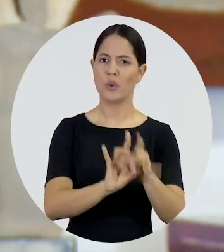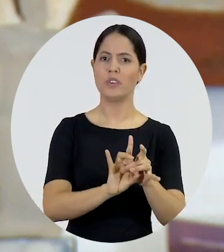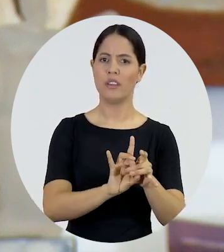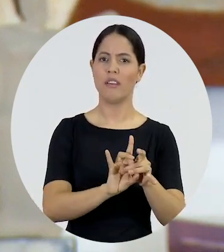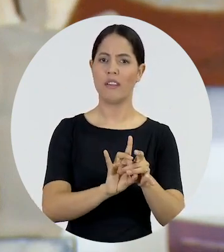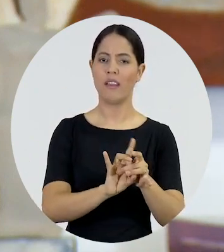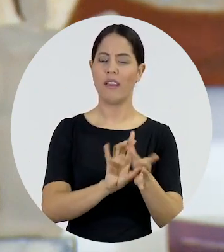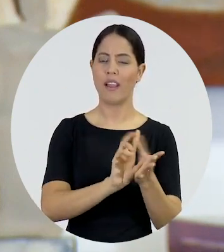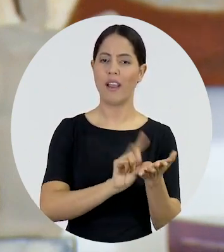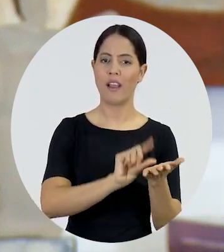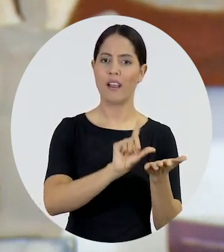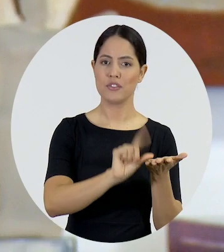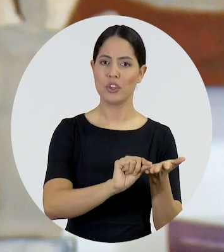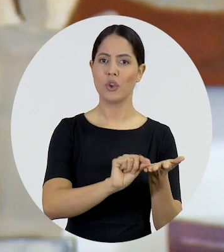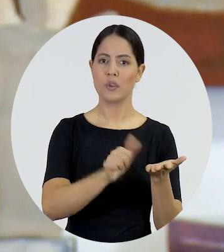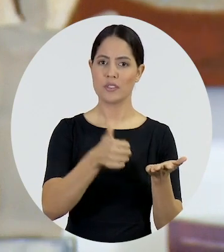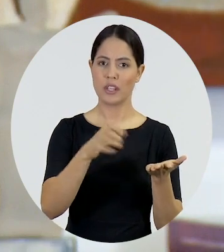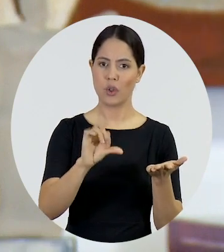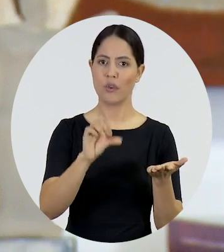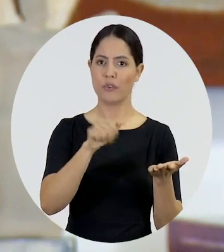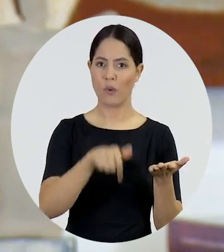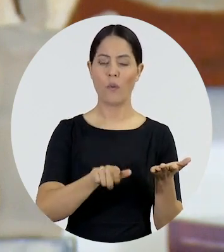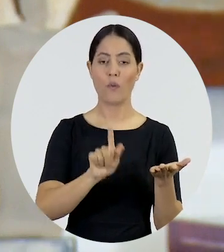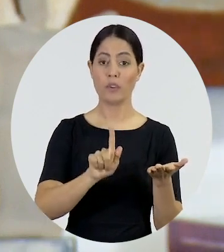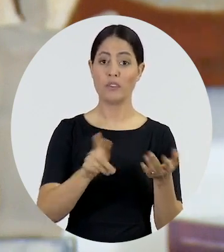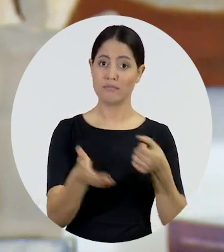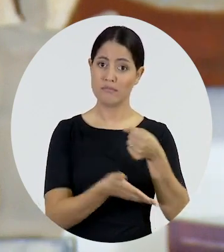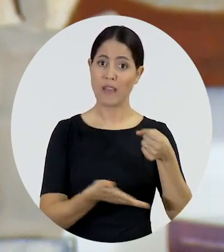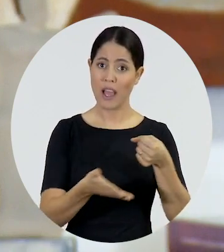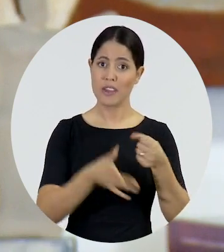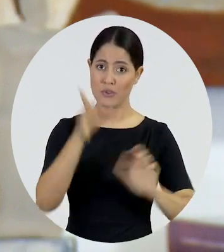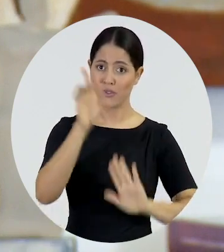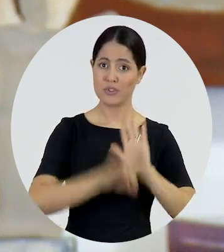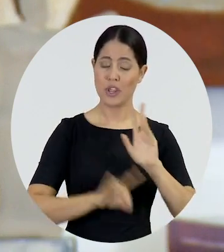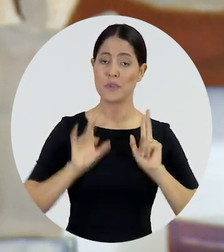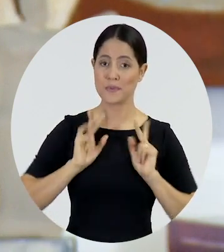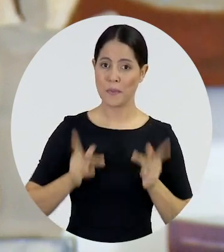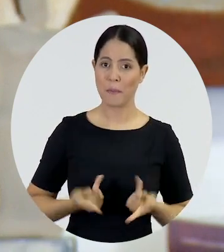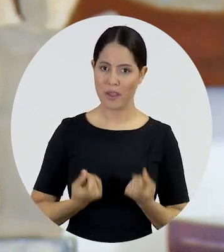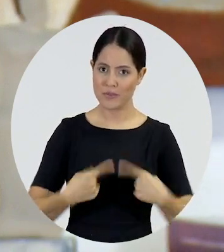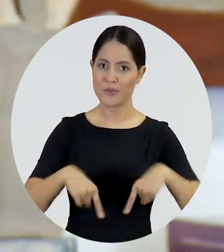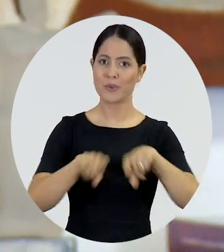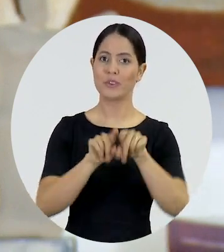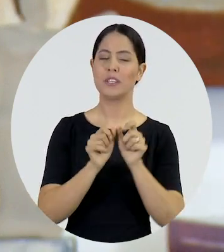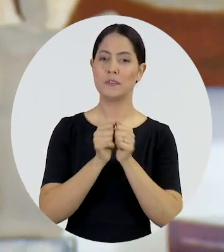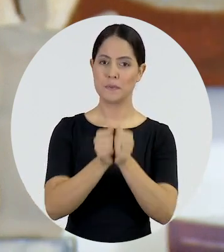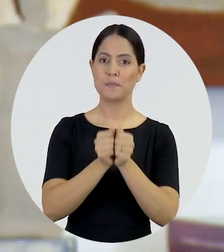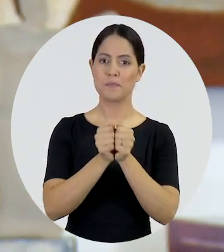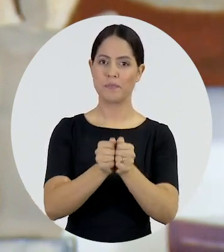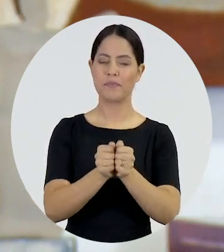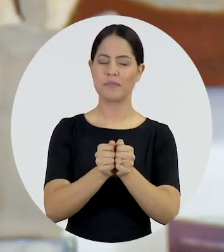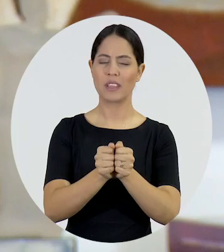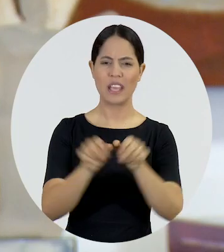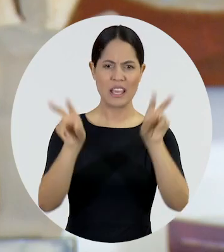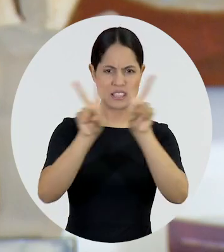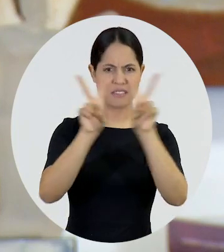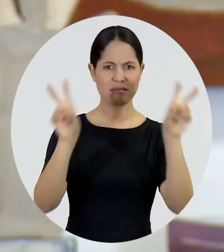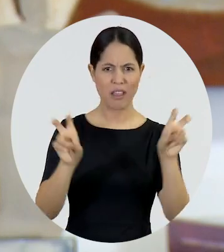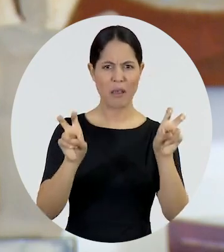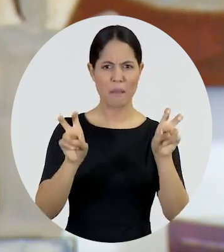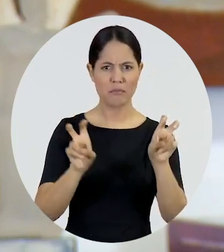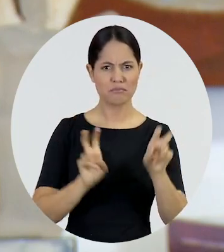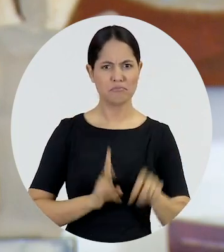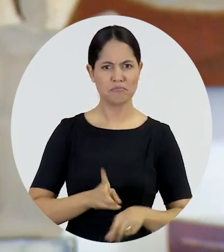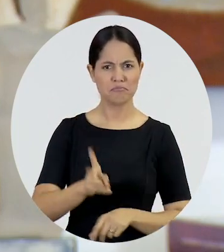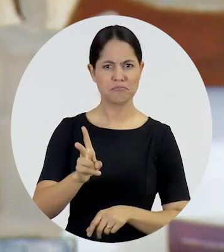exemplo, a ONG Artigo 19, na luta dos direitos básicos, na luta dos direitos humanos. Podemos falar que este